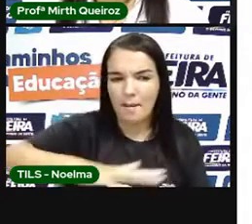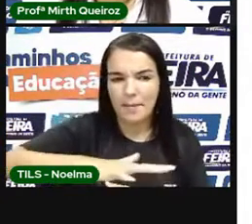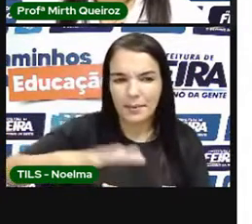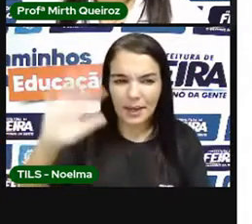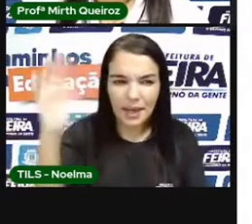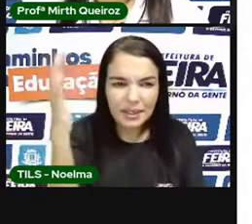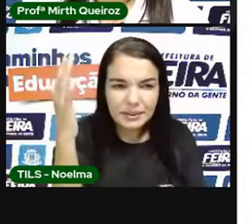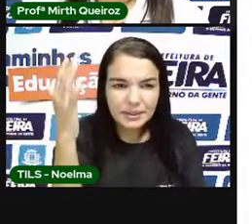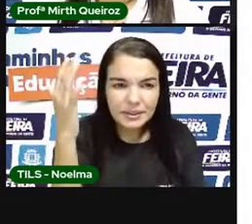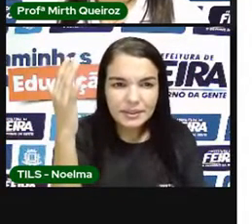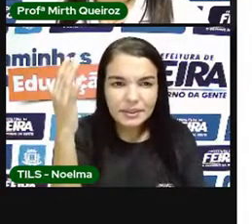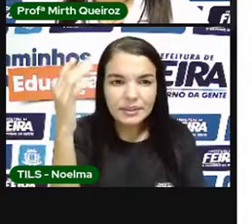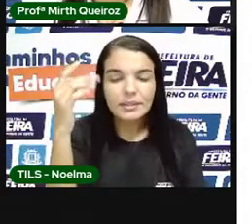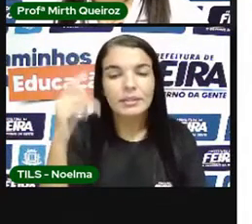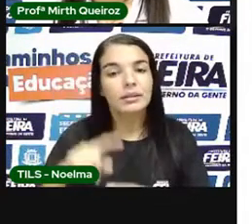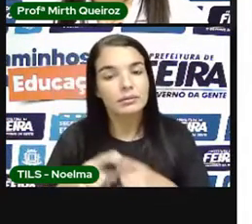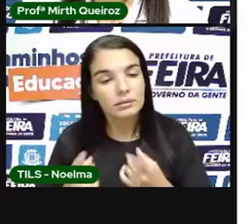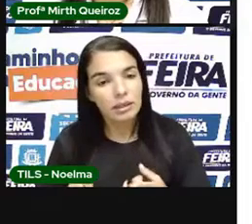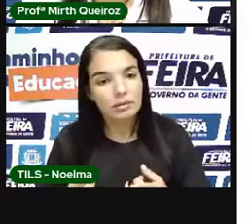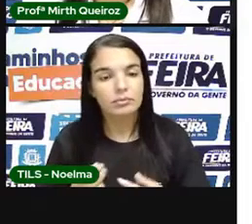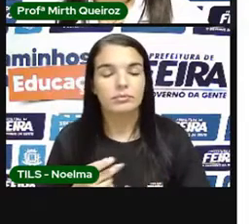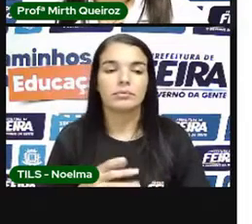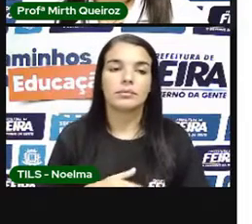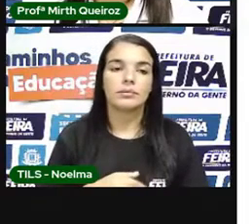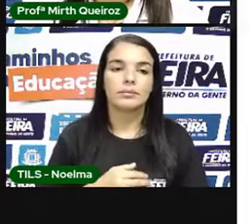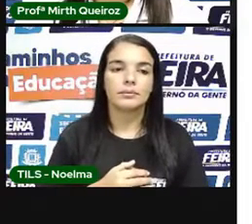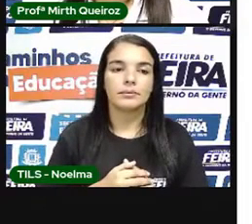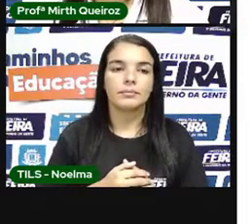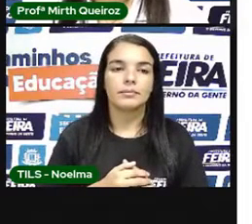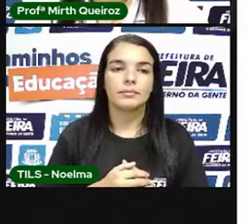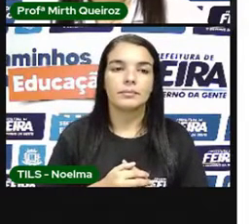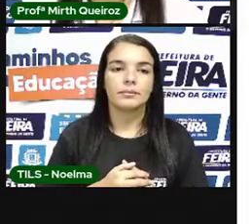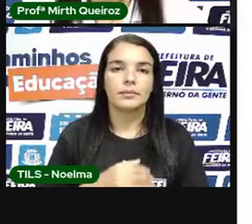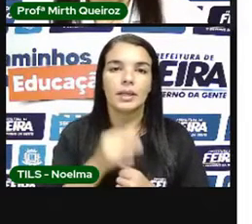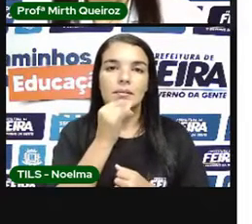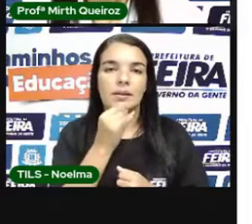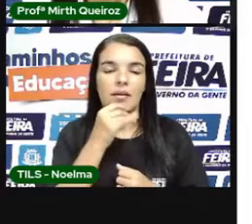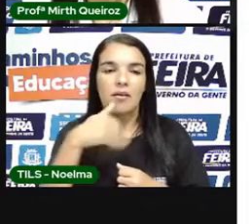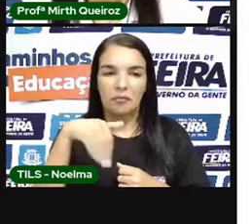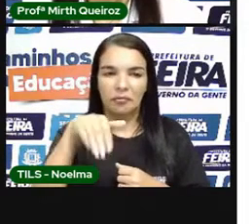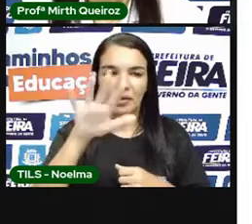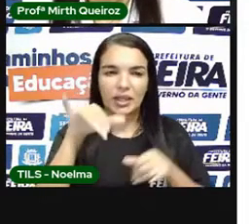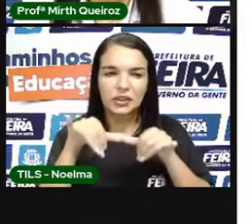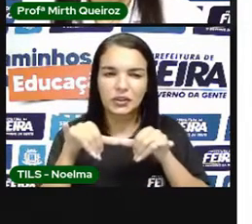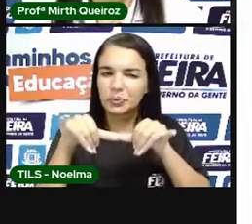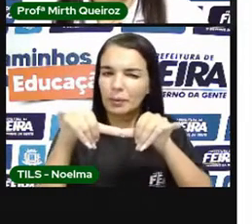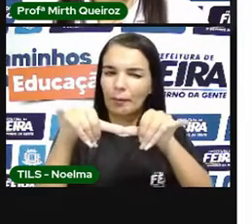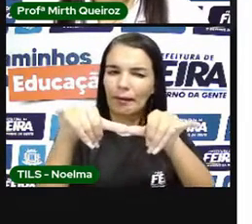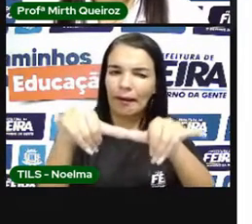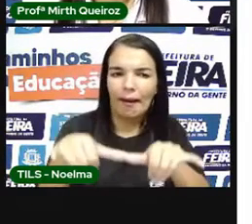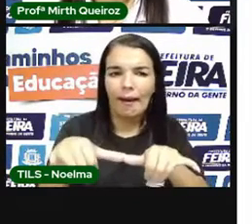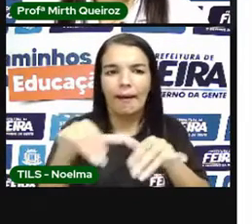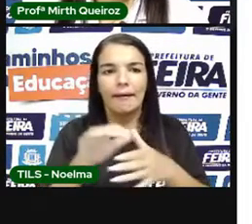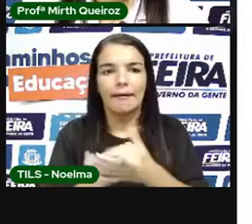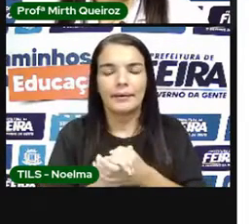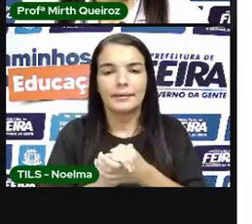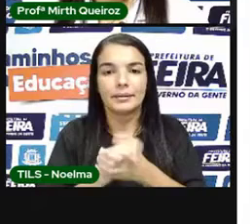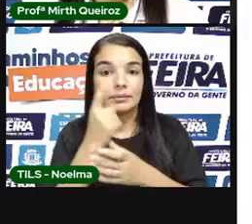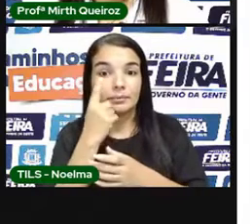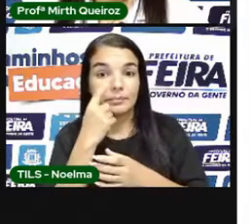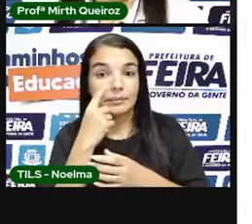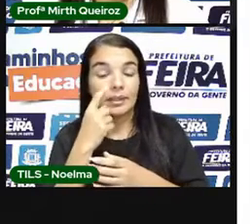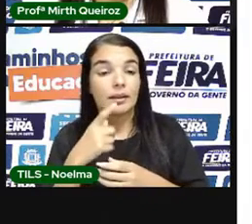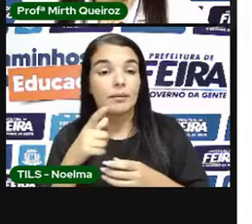interessante Até quando vocês Vão ao supermercado Né? Ao comprar Algum material Vocês Tentarem